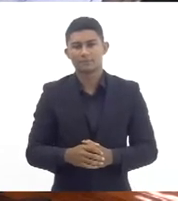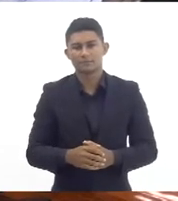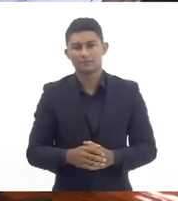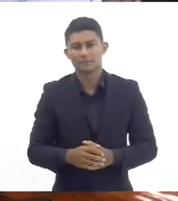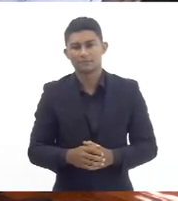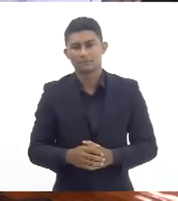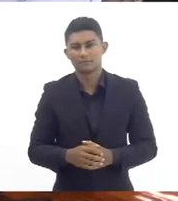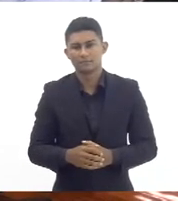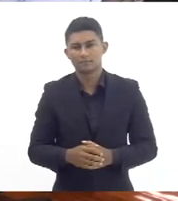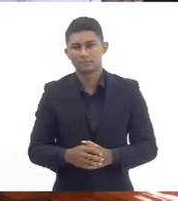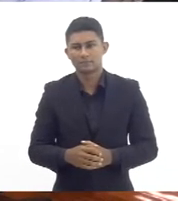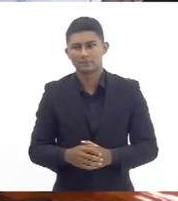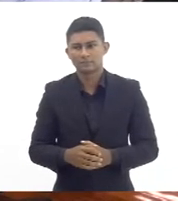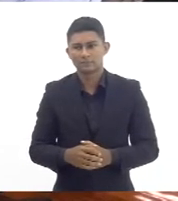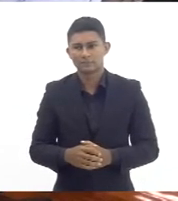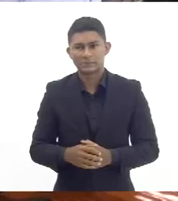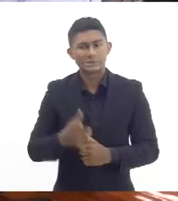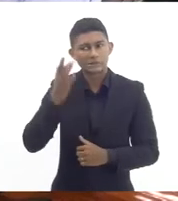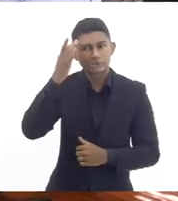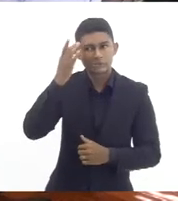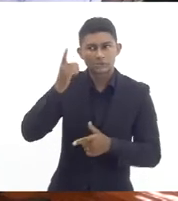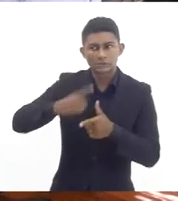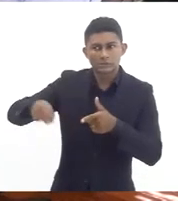e acho que deu problema aqui na transmissão